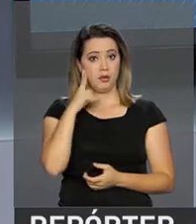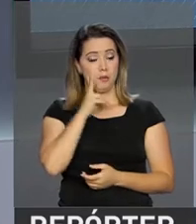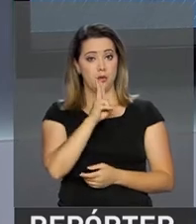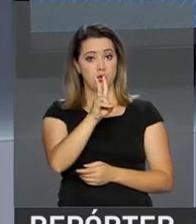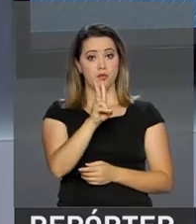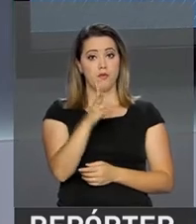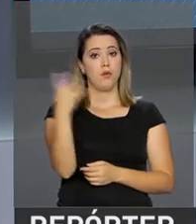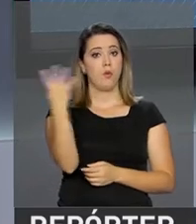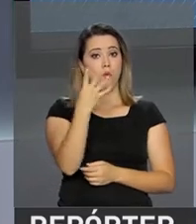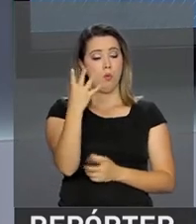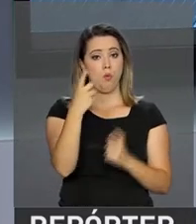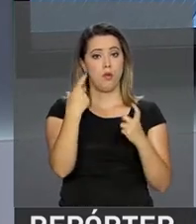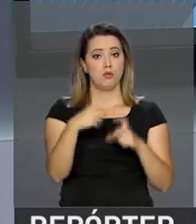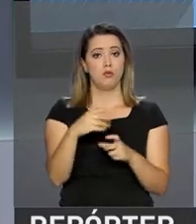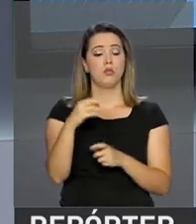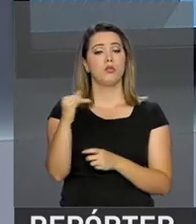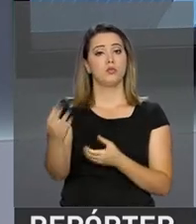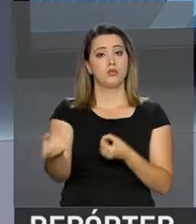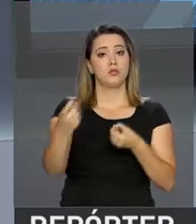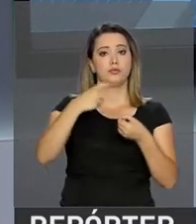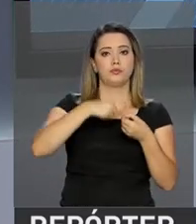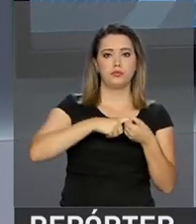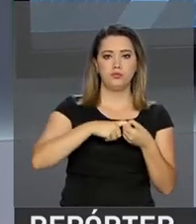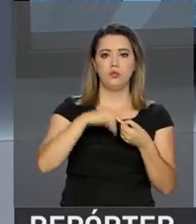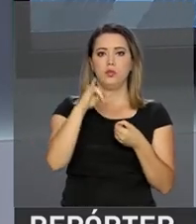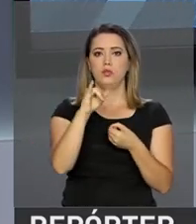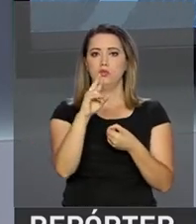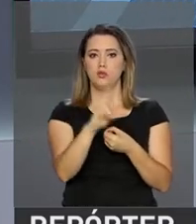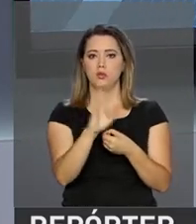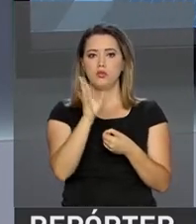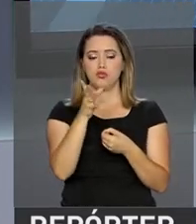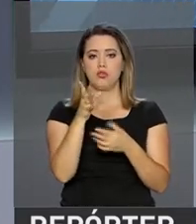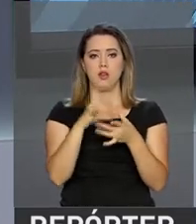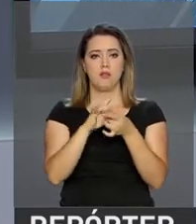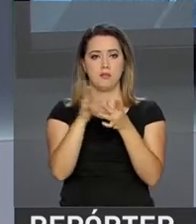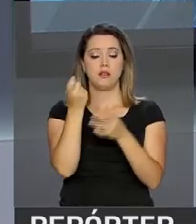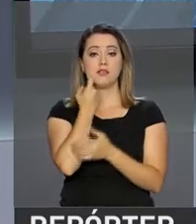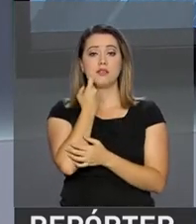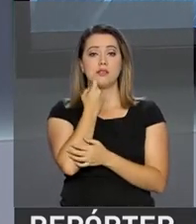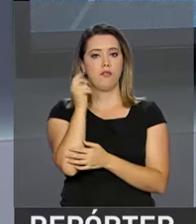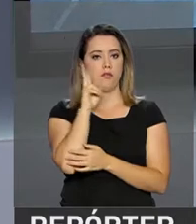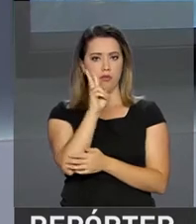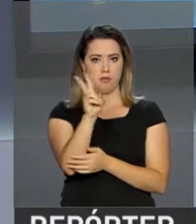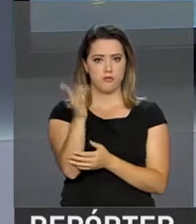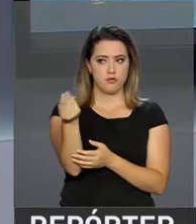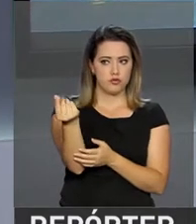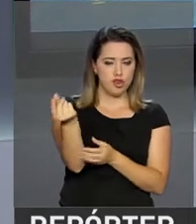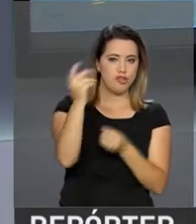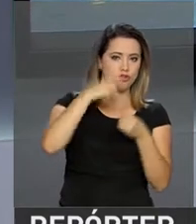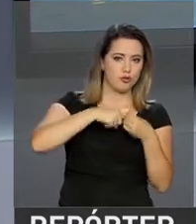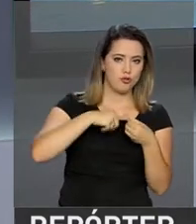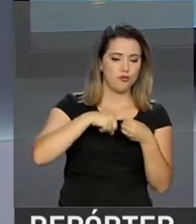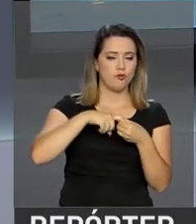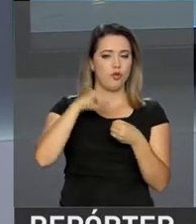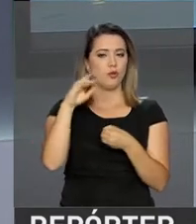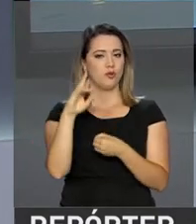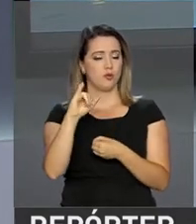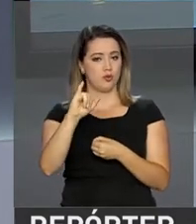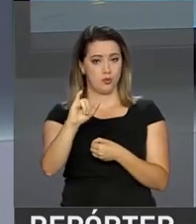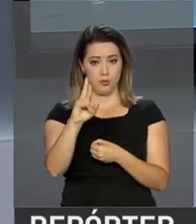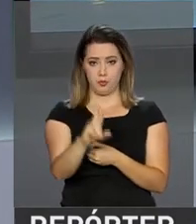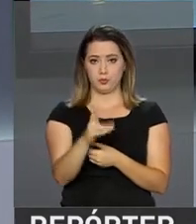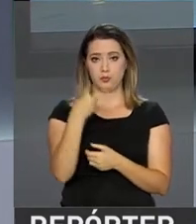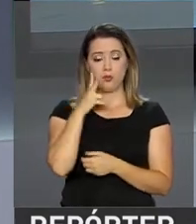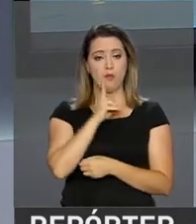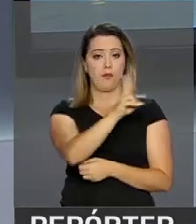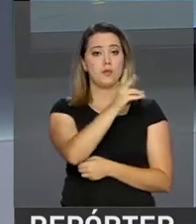lote de restituição do imposto de renda vai ser liberada na sexta-feira. A repórter Luana Karen traz mais informações para a gente ao